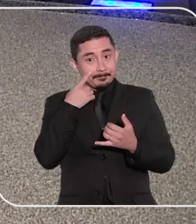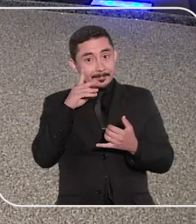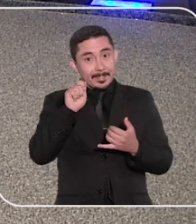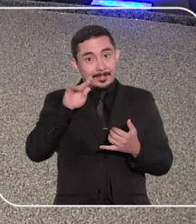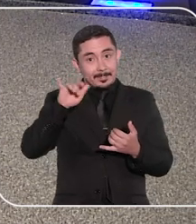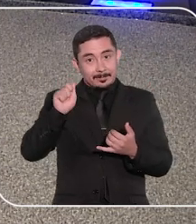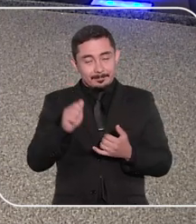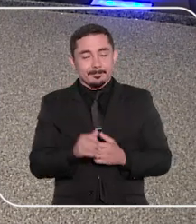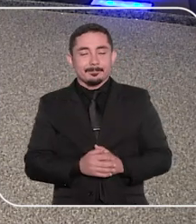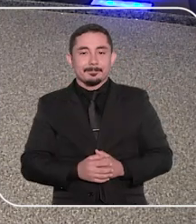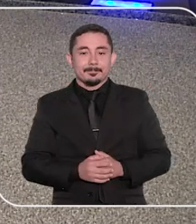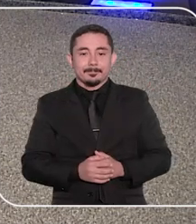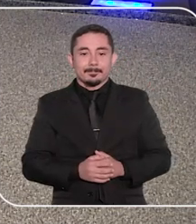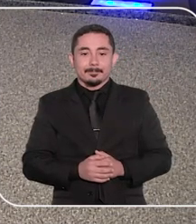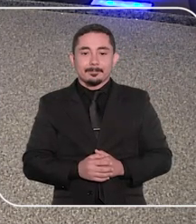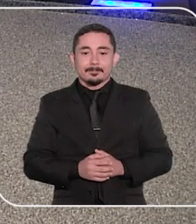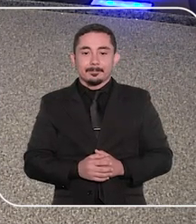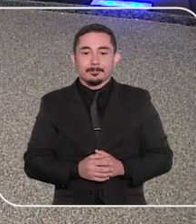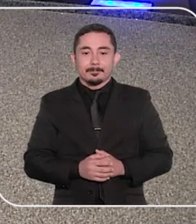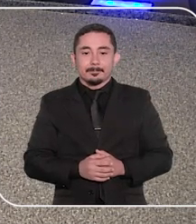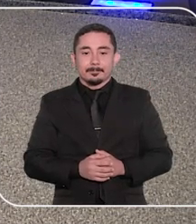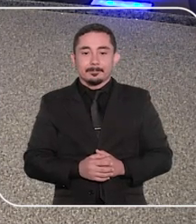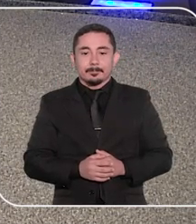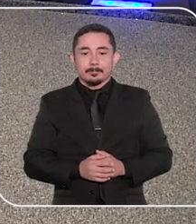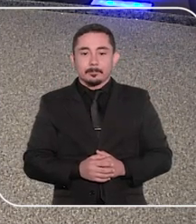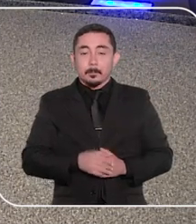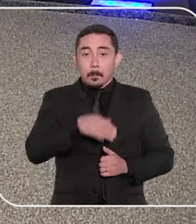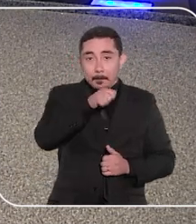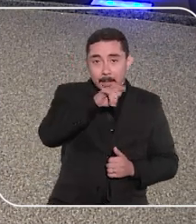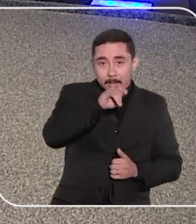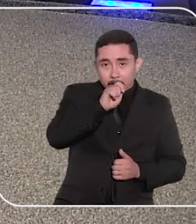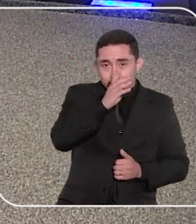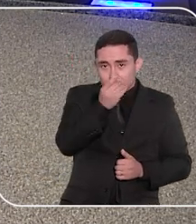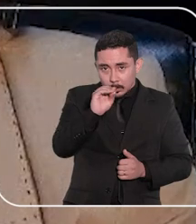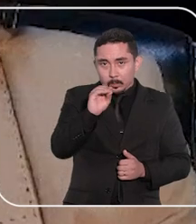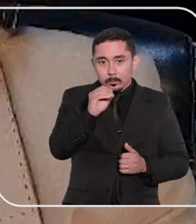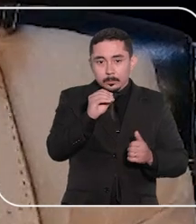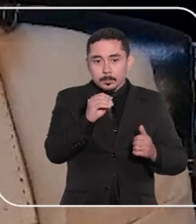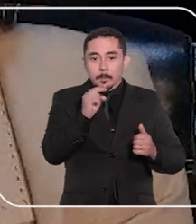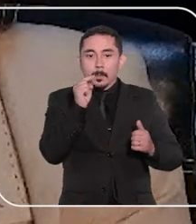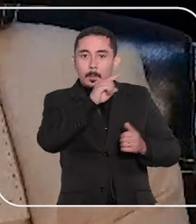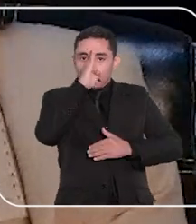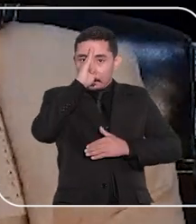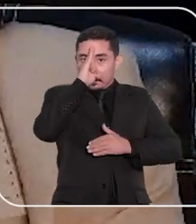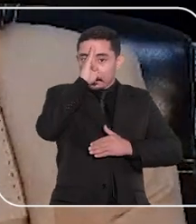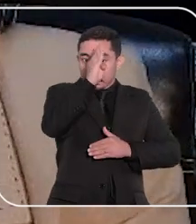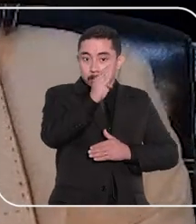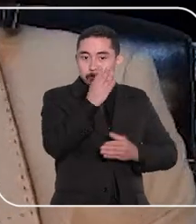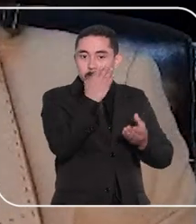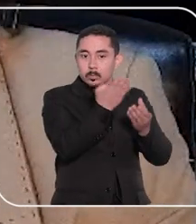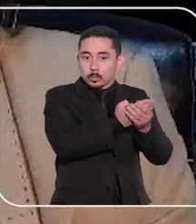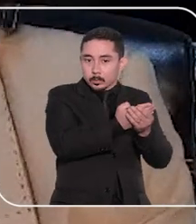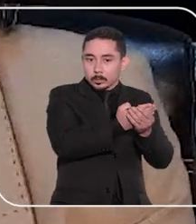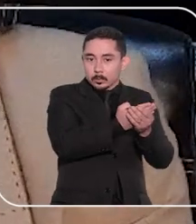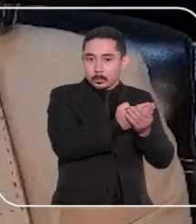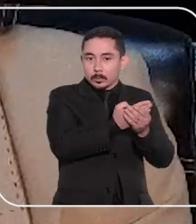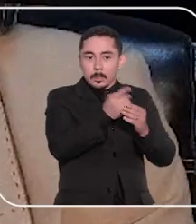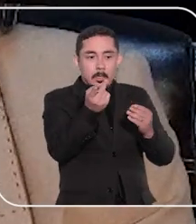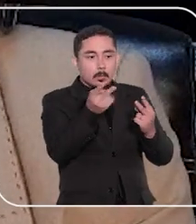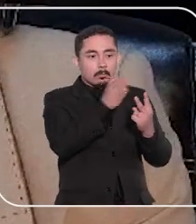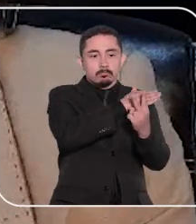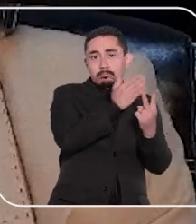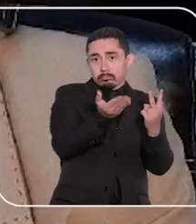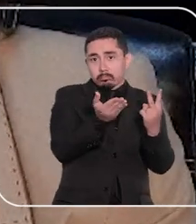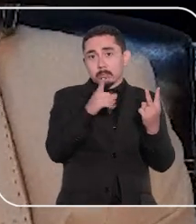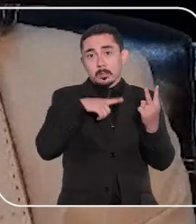conflitos, Dalila Santos. A mediação é preferencialmente usada para os casos